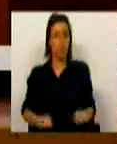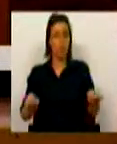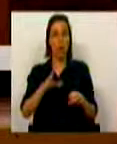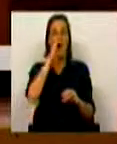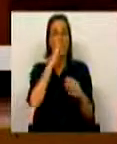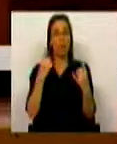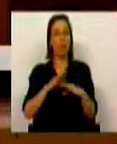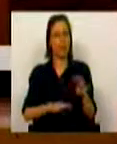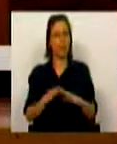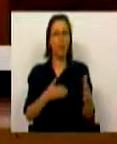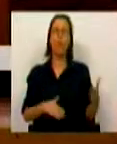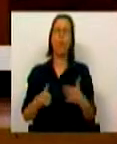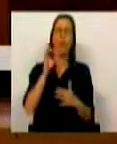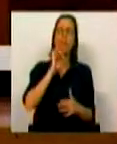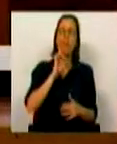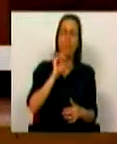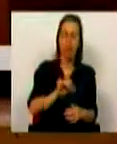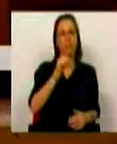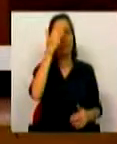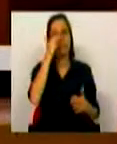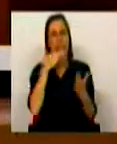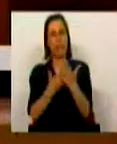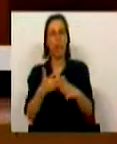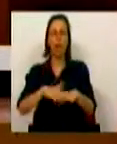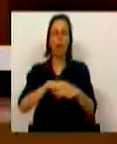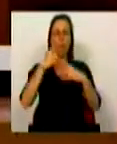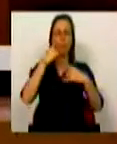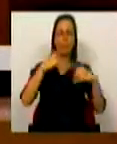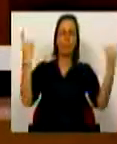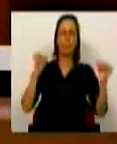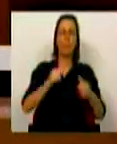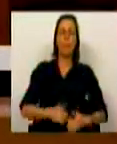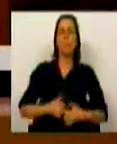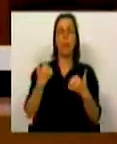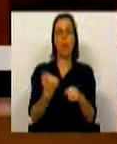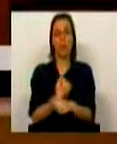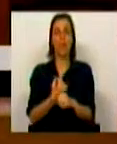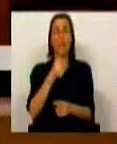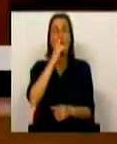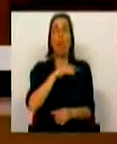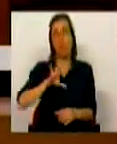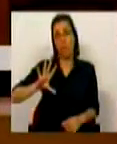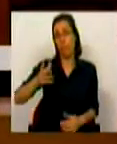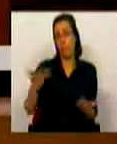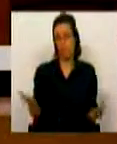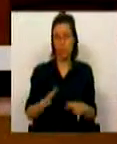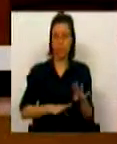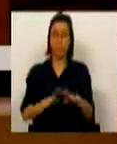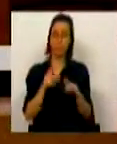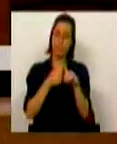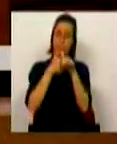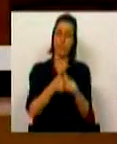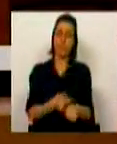Governo tem percorrido um caminho de valorização e capacitação da Administração Pública para melhor servir o país. Um caminho feito do